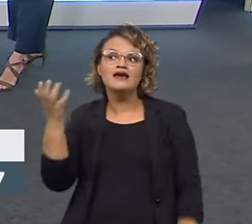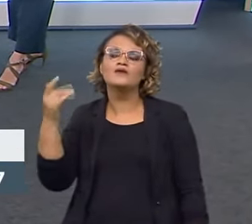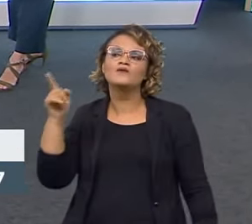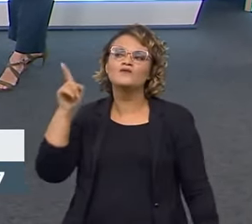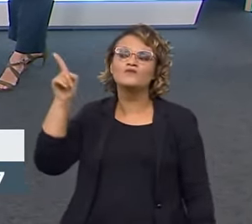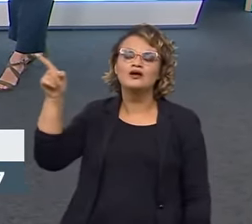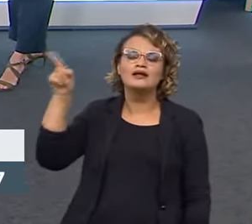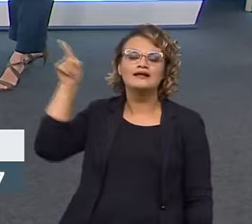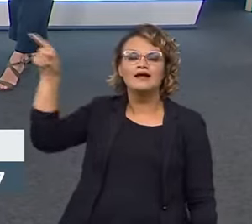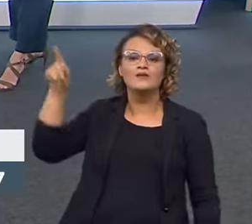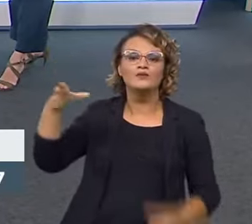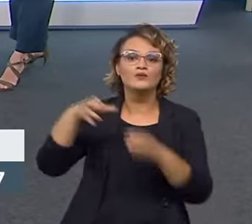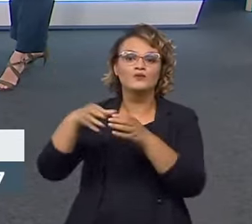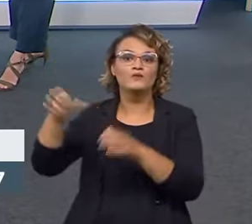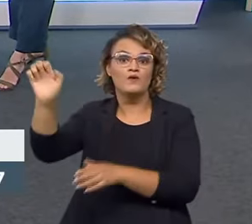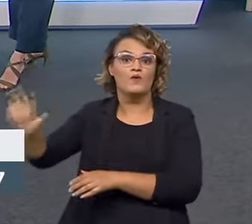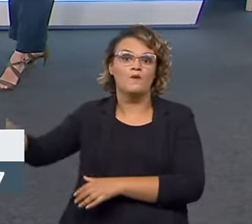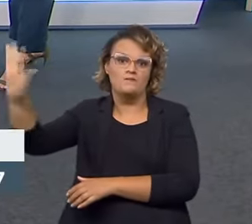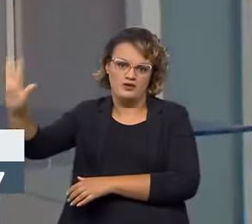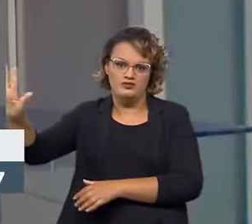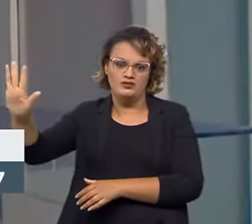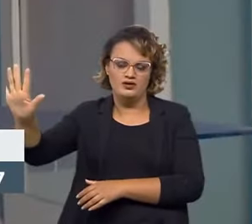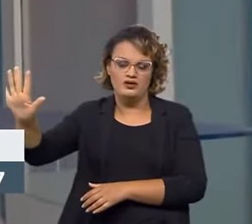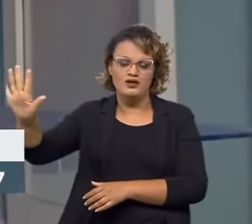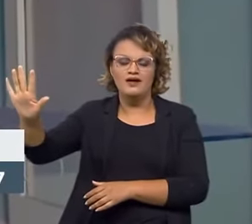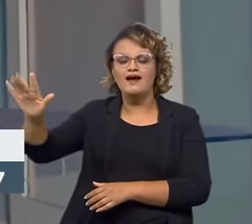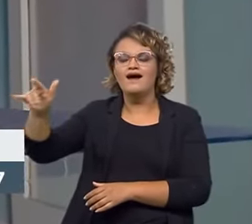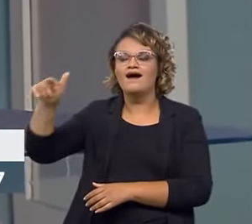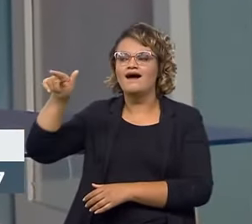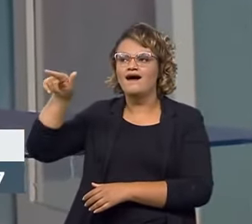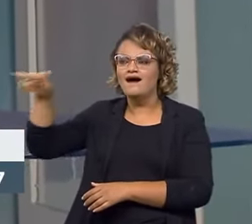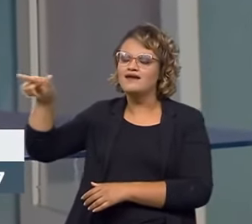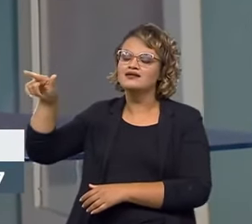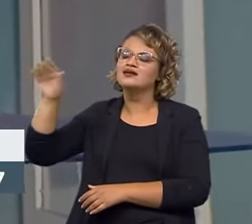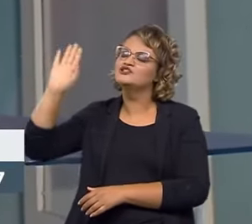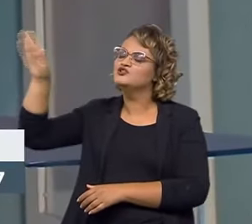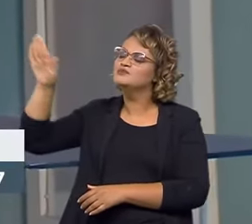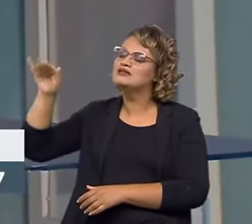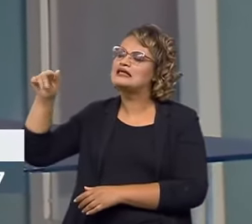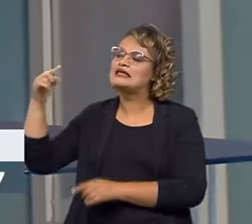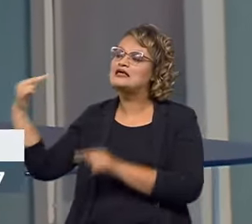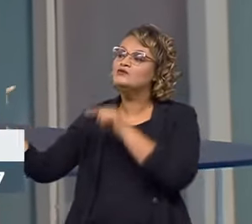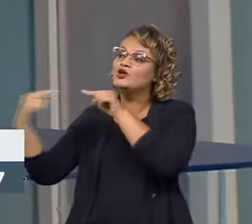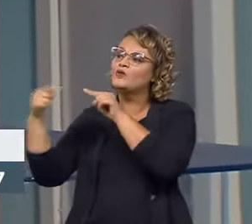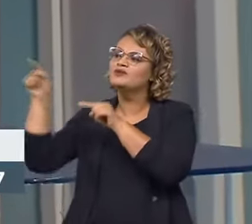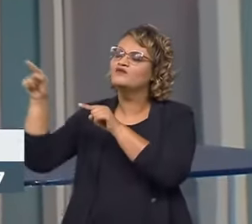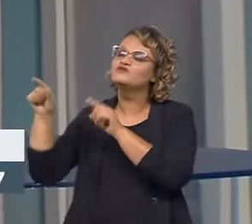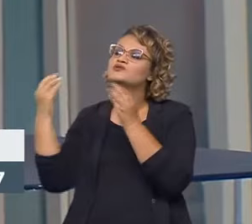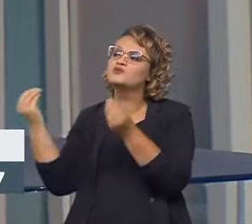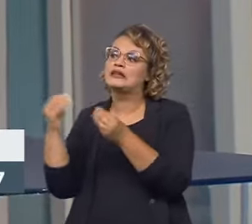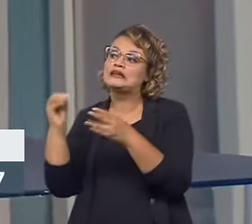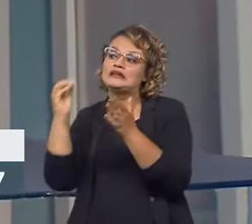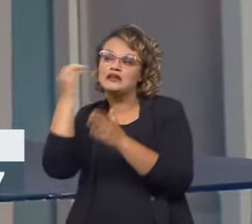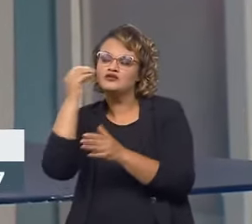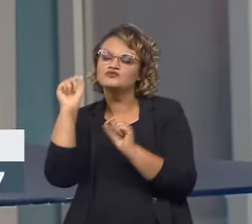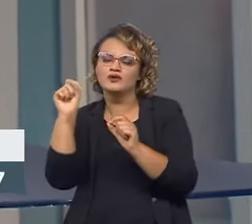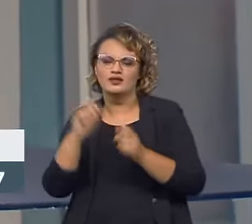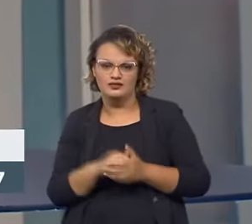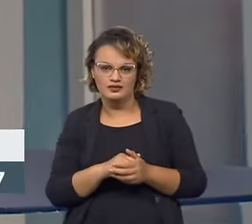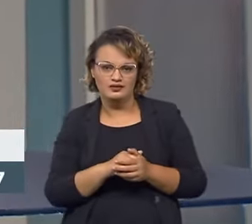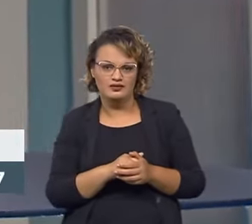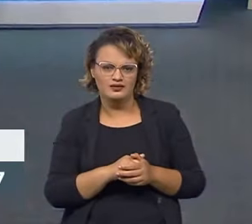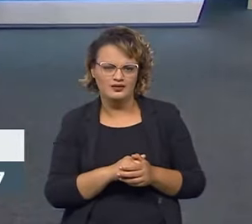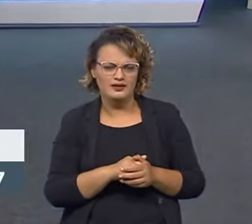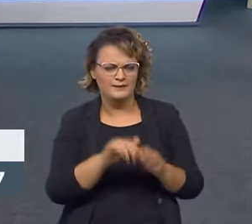mercado lá da União Europeia. Então, essa empresa vira para o Inmetro e vê o que eu preciso atingir. Quais os testes que eu tenho que fazer? Deixa eu ver o nível